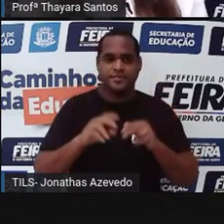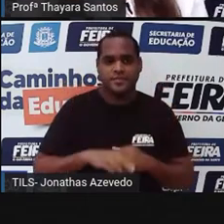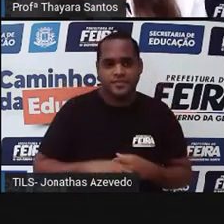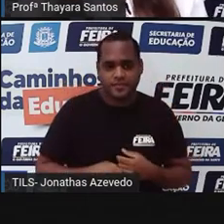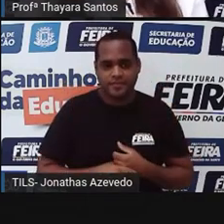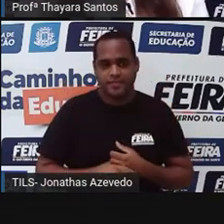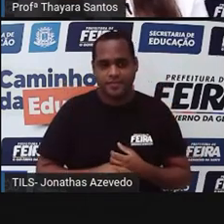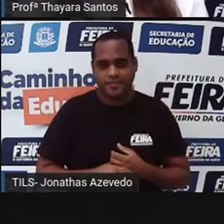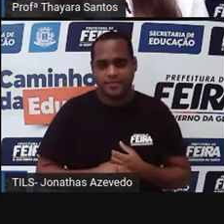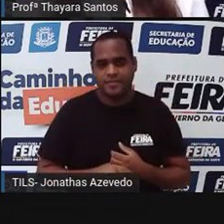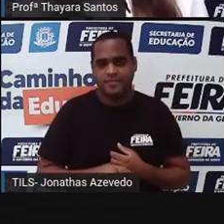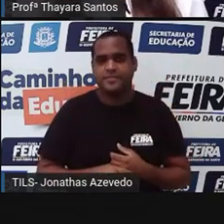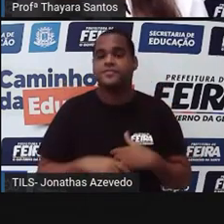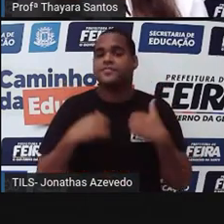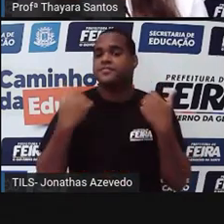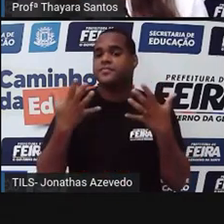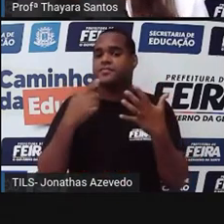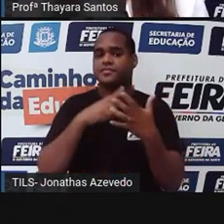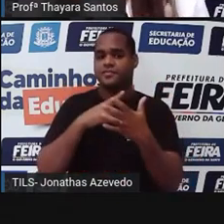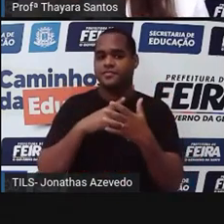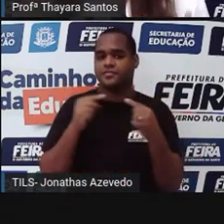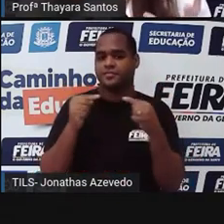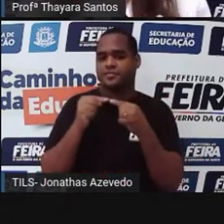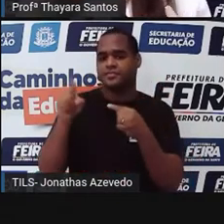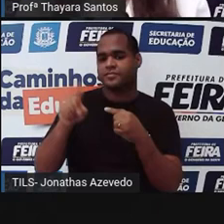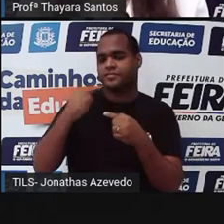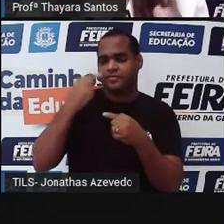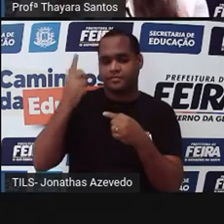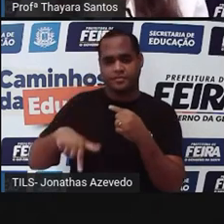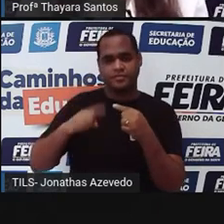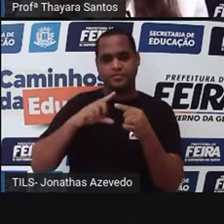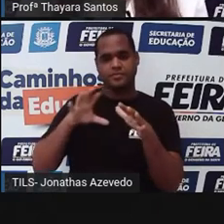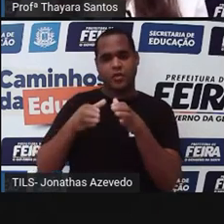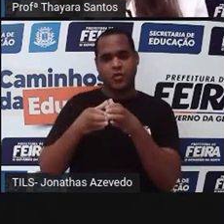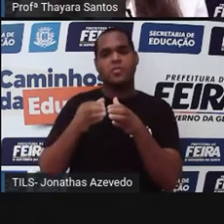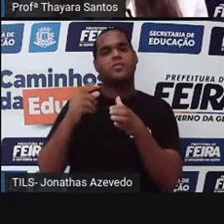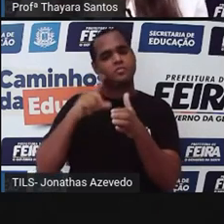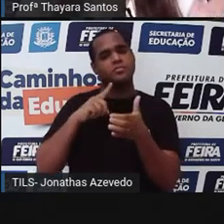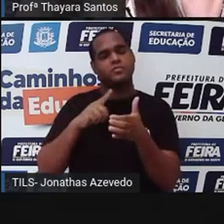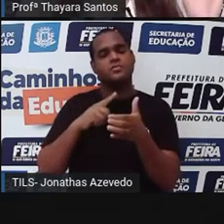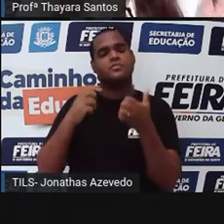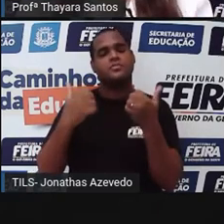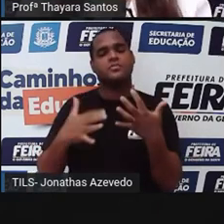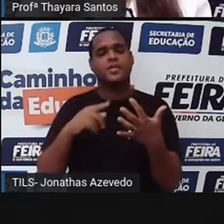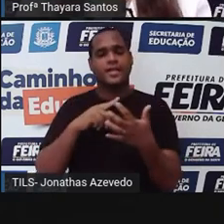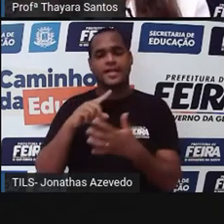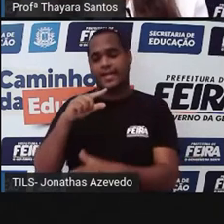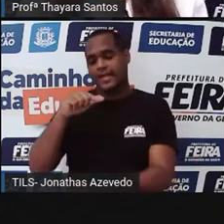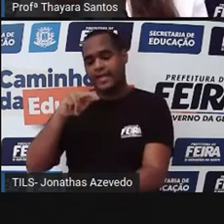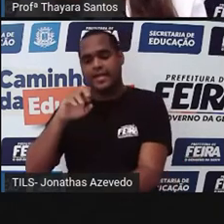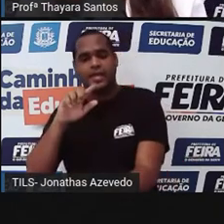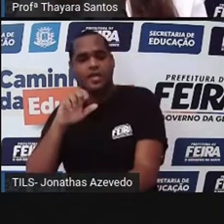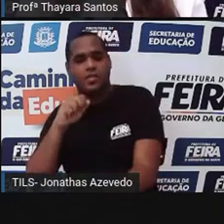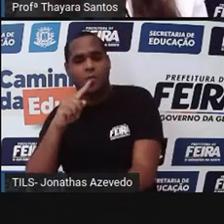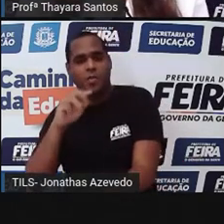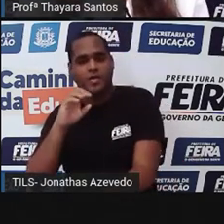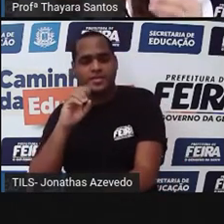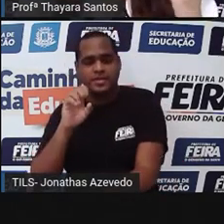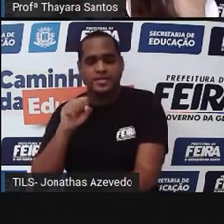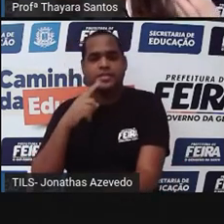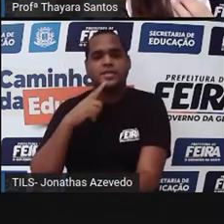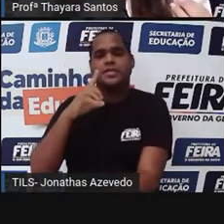crustáceos. Aqui, a gente tem outros dois grupos de artrópodes, que são os quilópodes e os diplópodes.